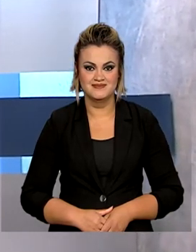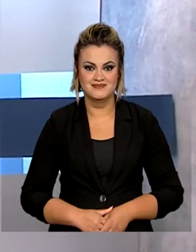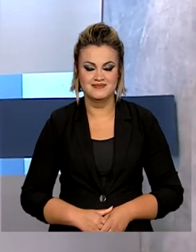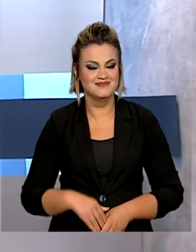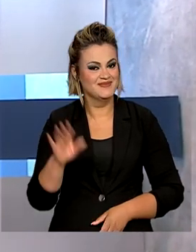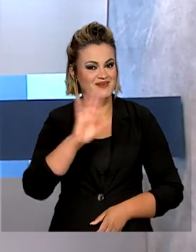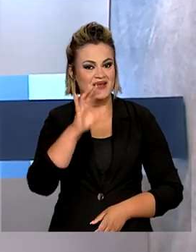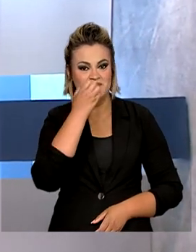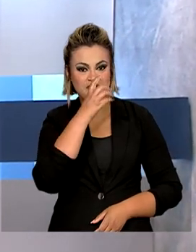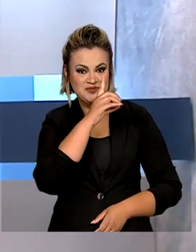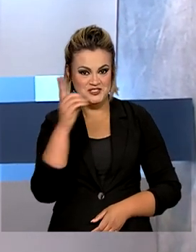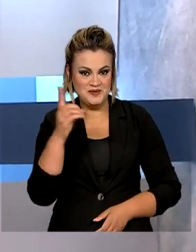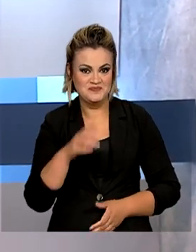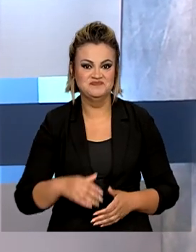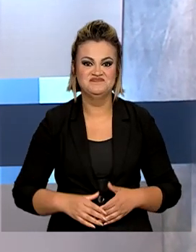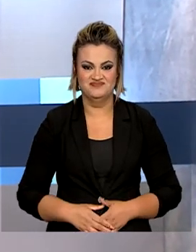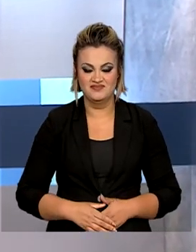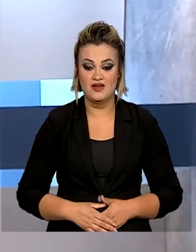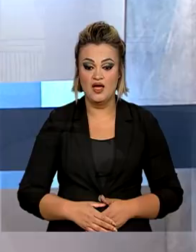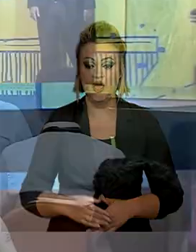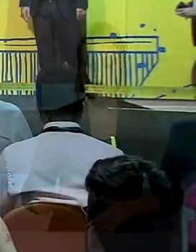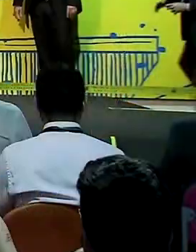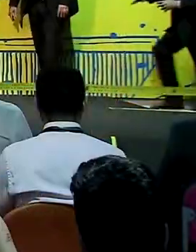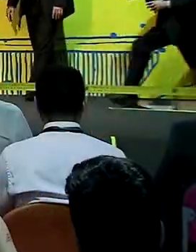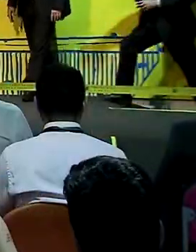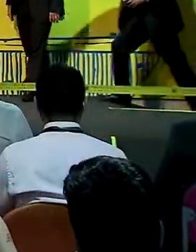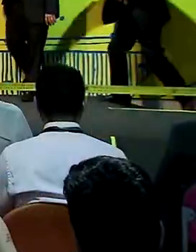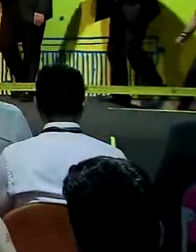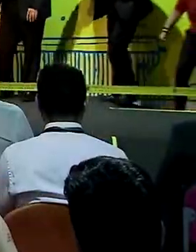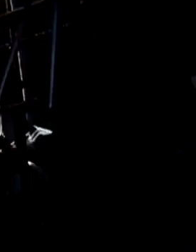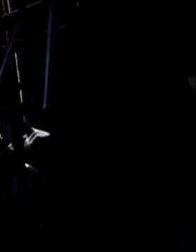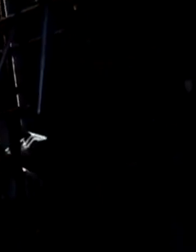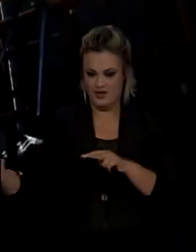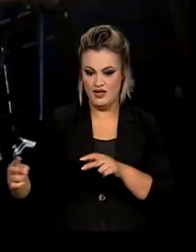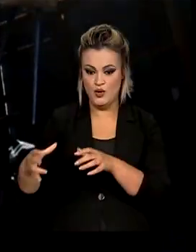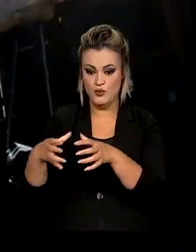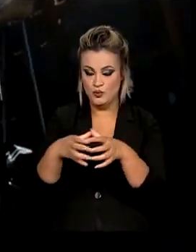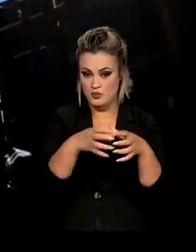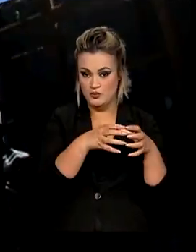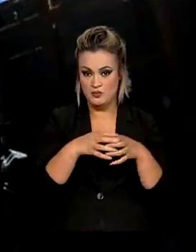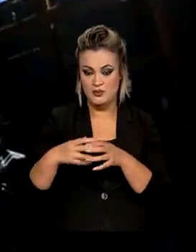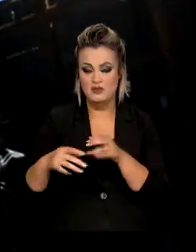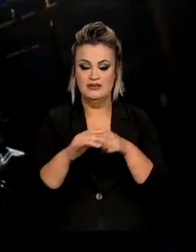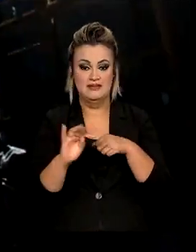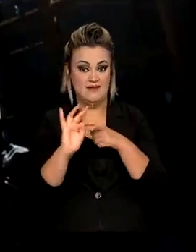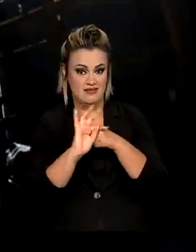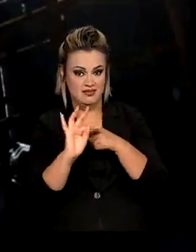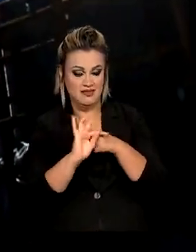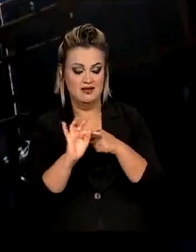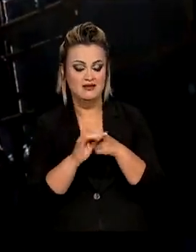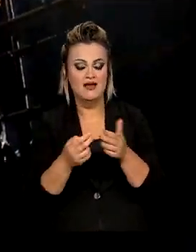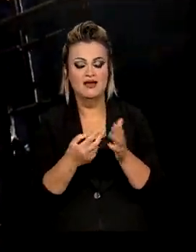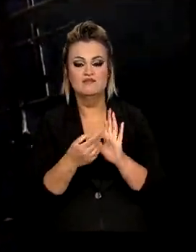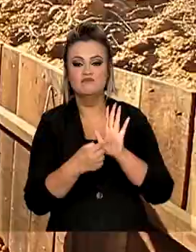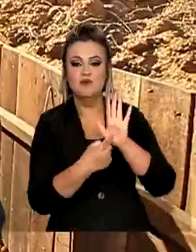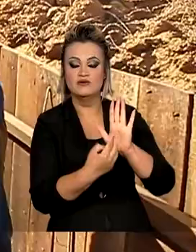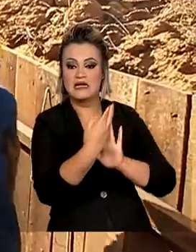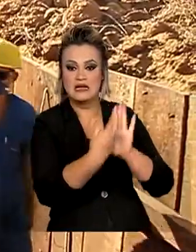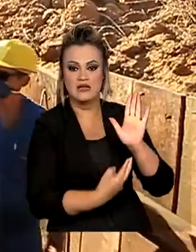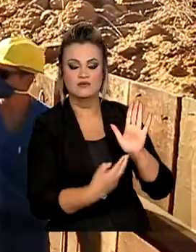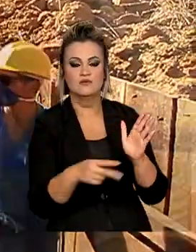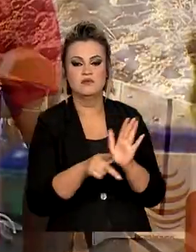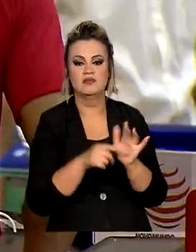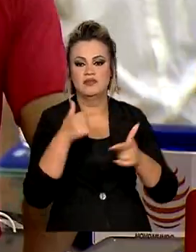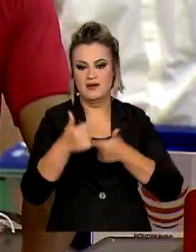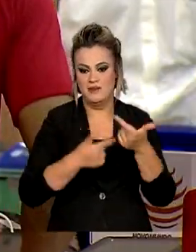Olá, bom dia. Governo de transição. Grupos técnicos entregam primeiros relatórios de trabalho.